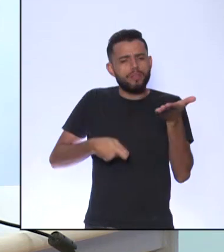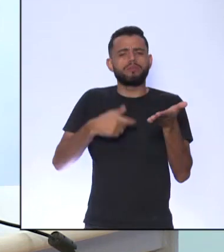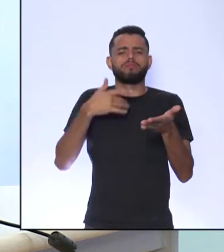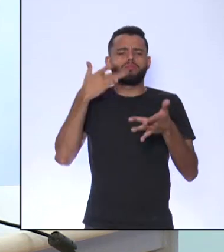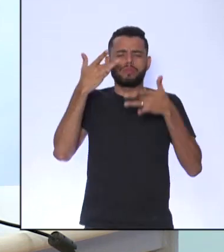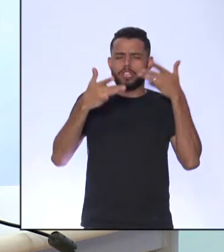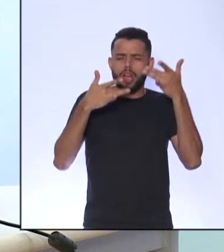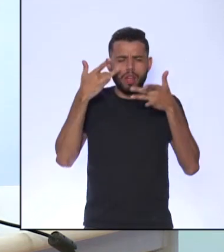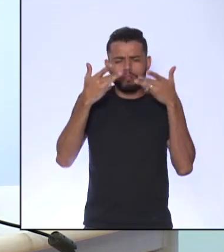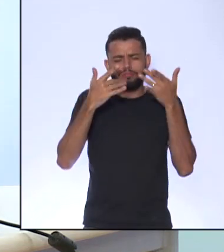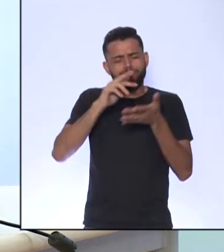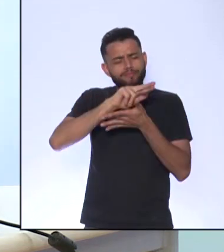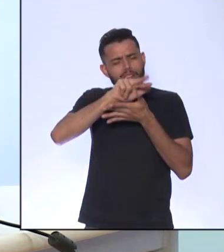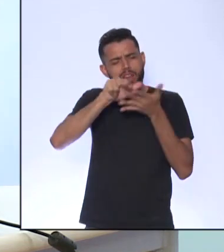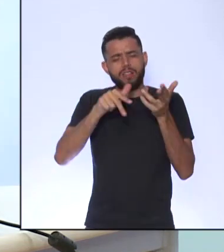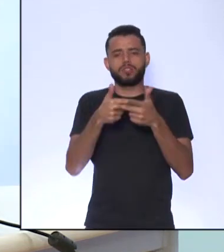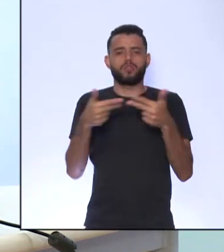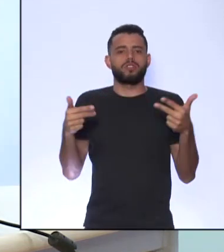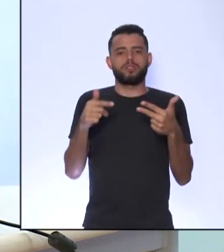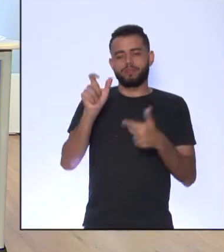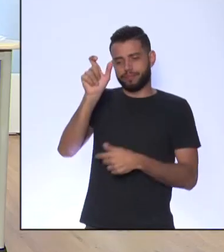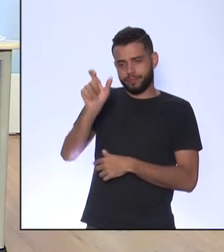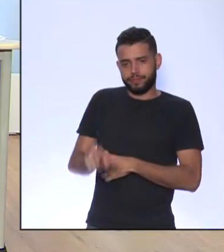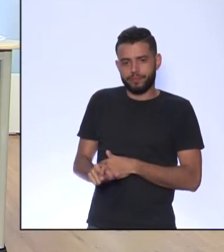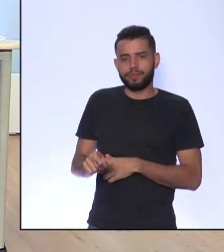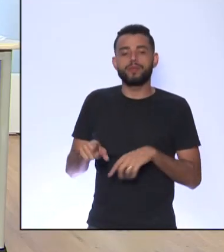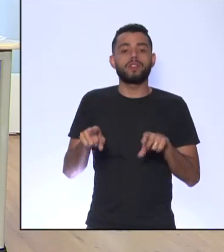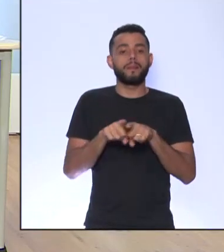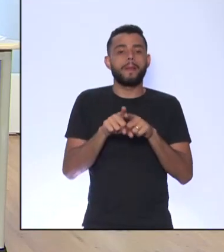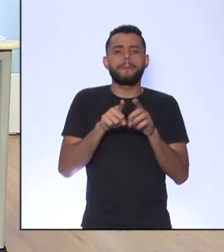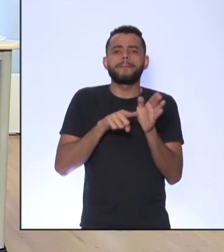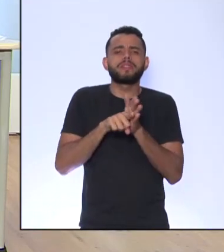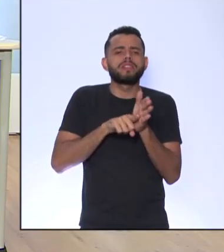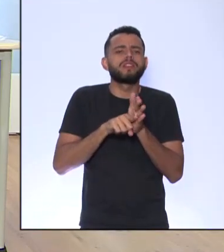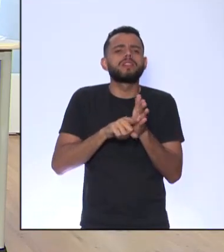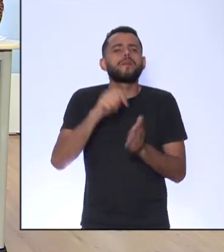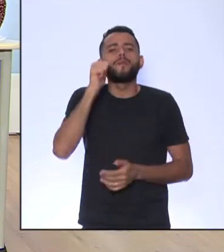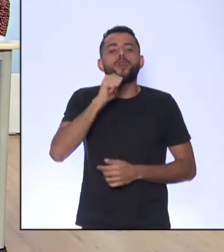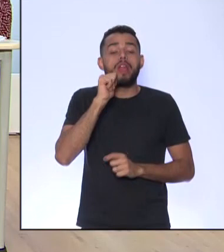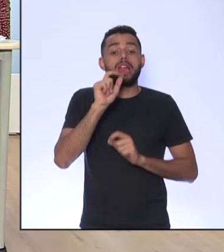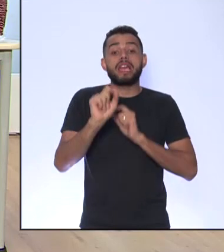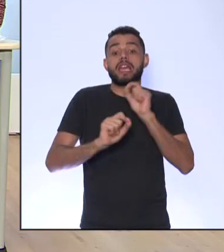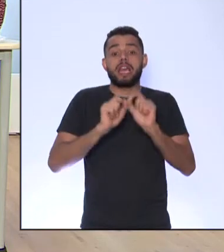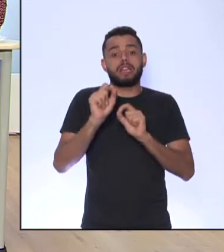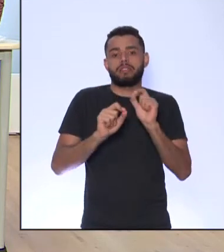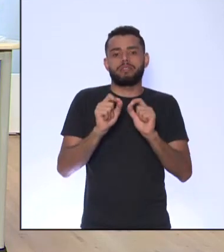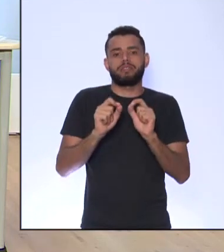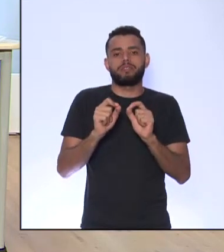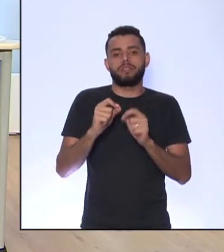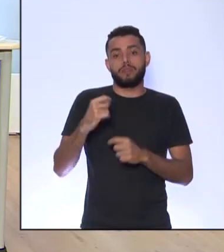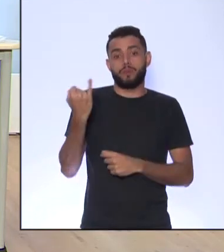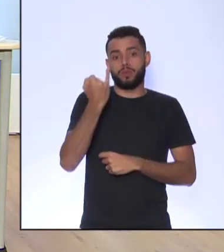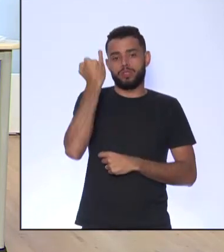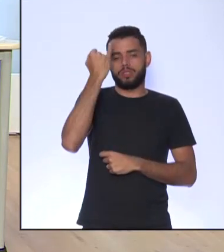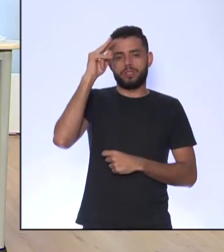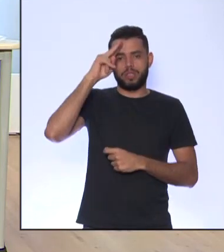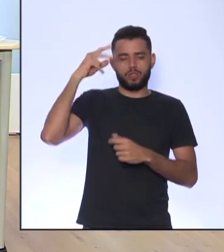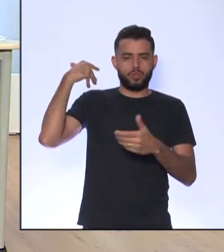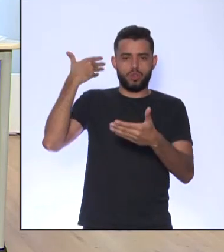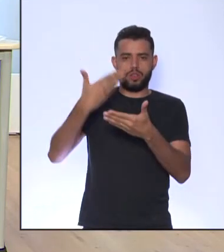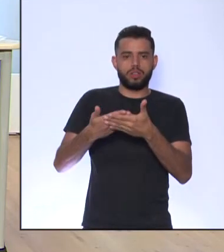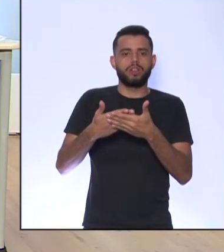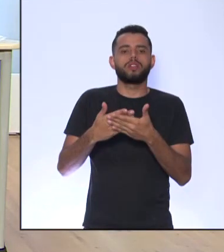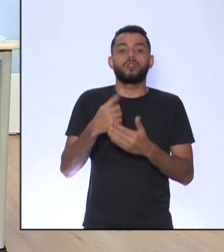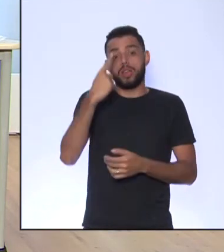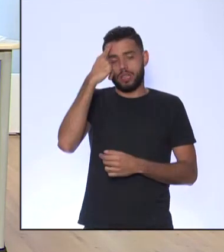pesquisar tudo isso sobre ela E vão pesquisar quem foi essa mulher importante para a história A ideia é essa Como atividade extra para